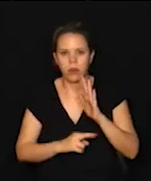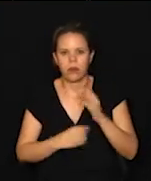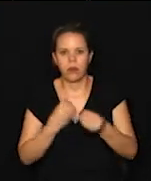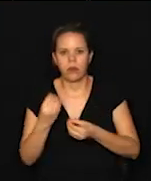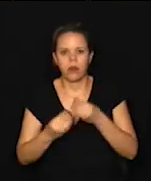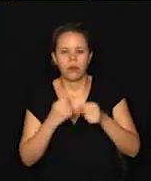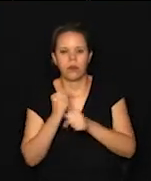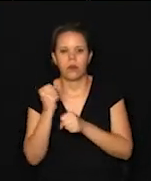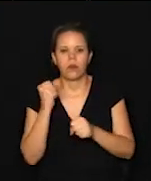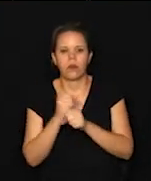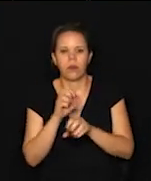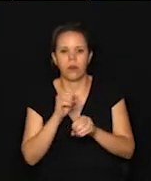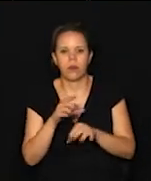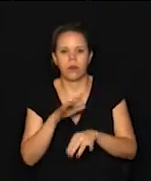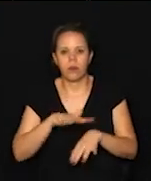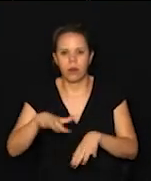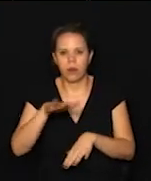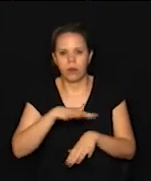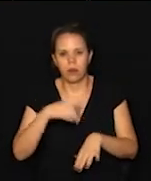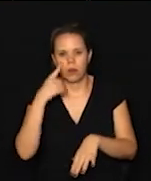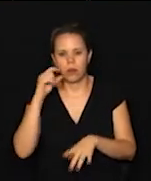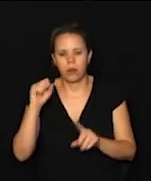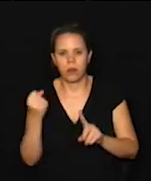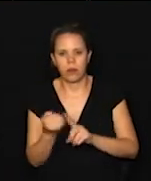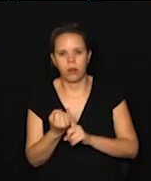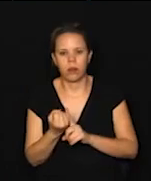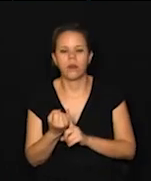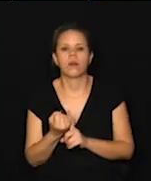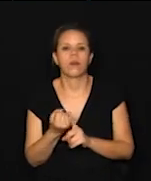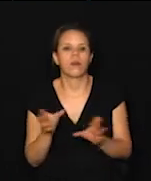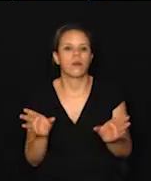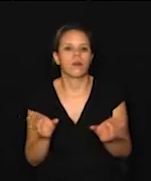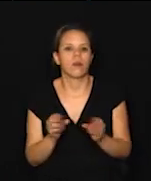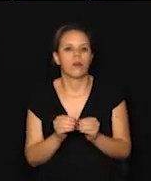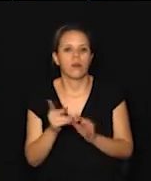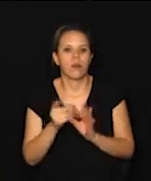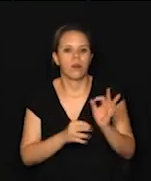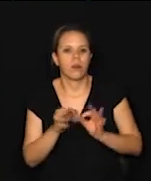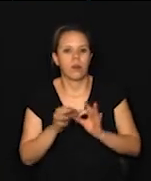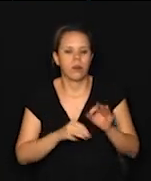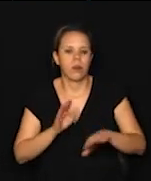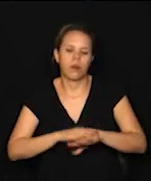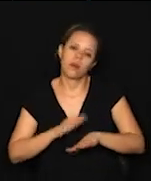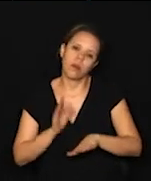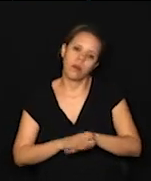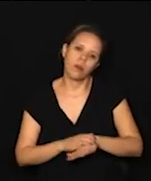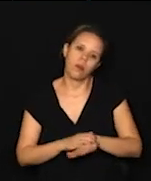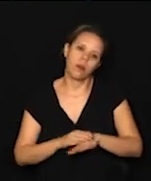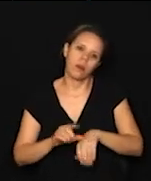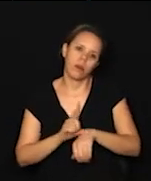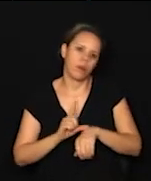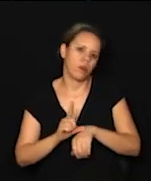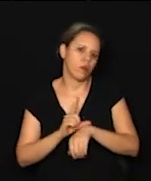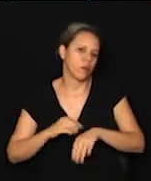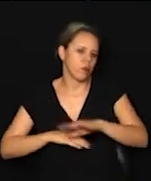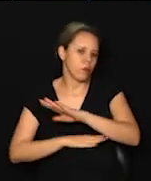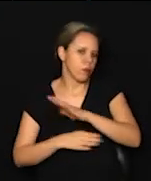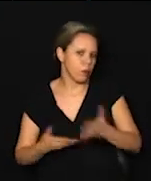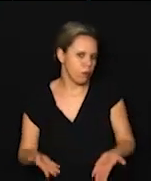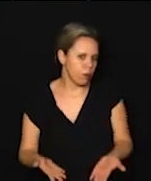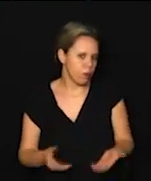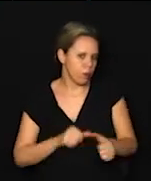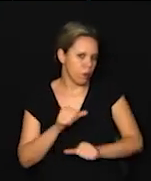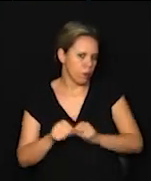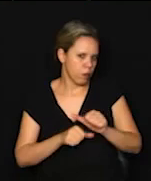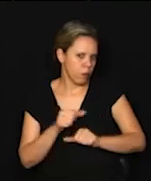construções aqui nessas áreas de interesse social e por fim um projeto de autoria aqui do Legislativo que trata de uma